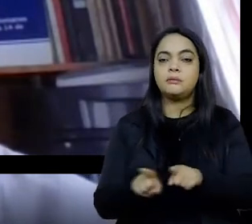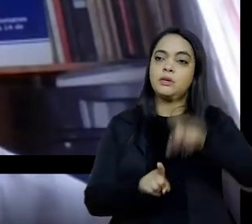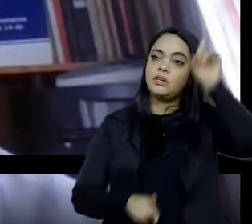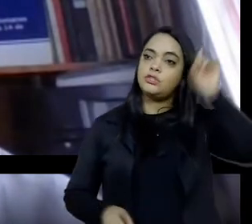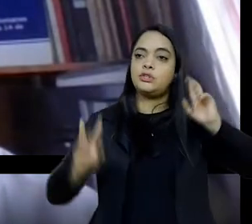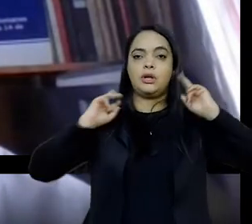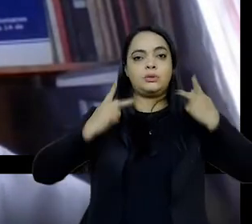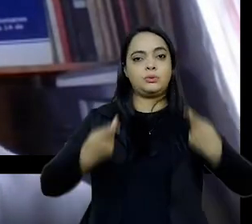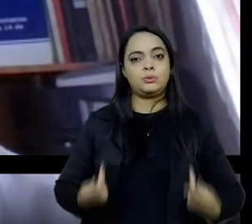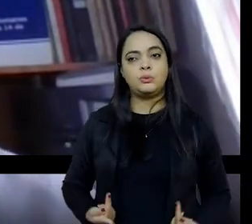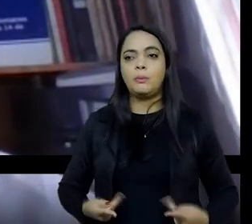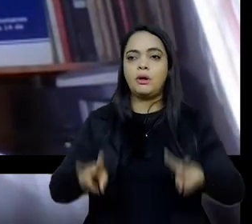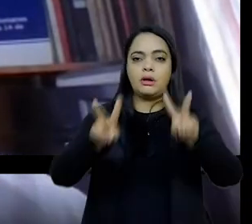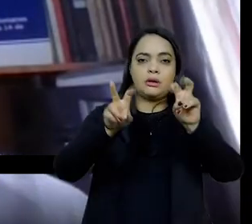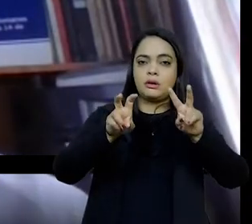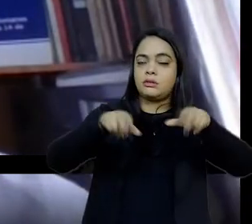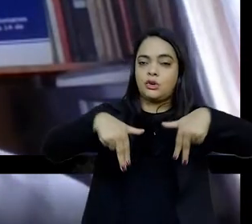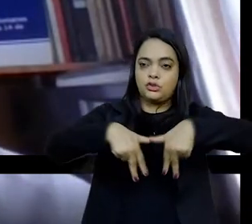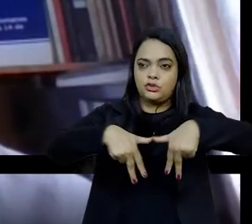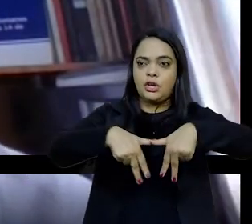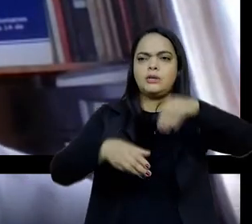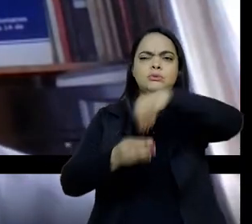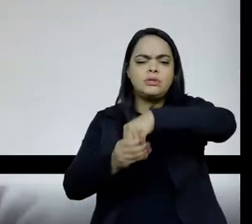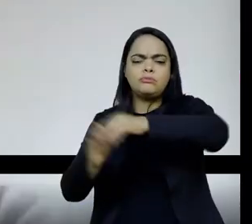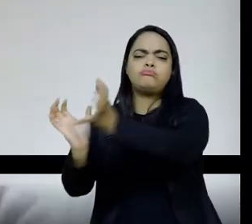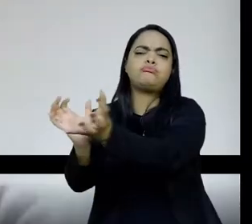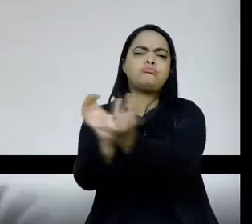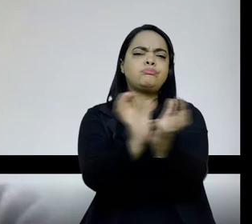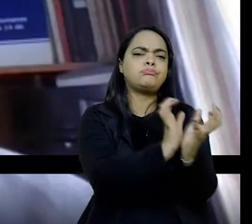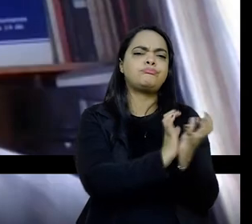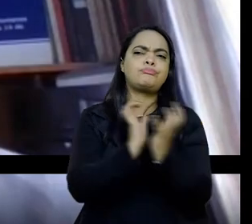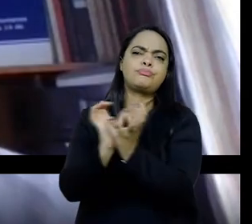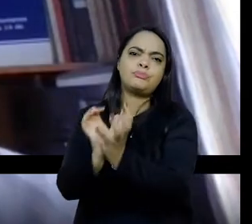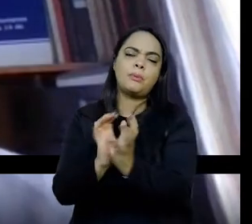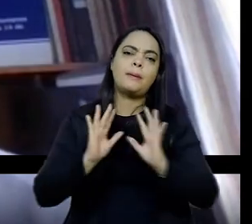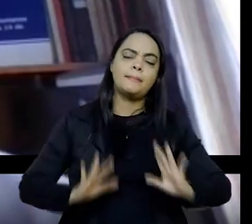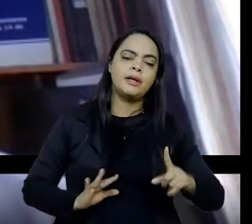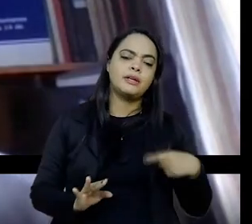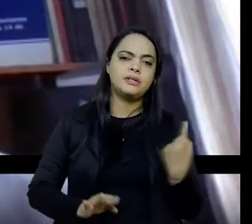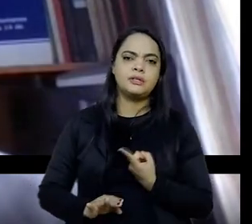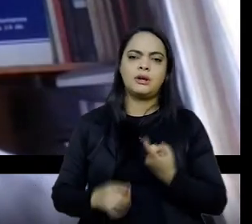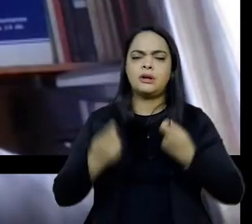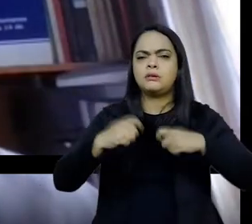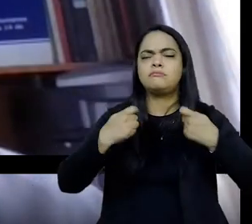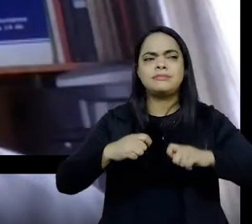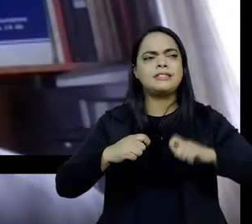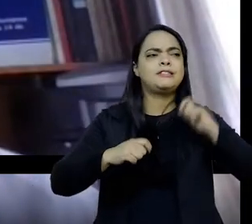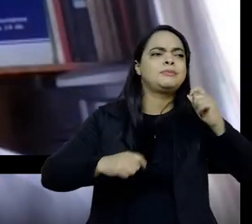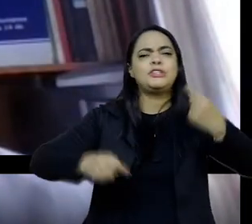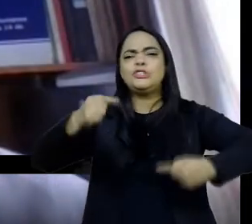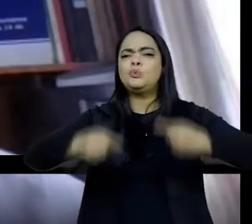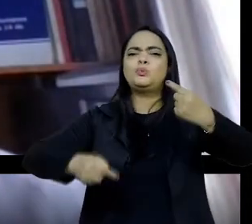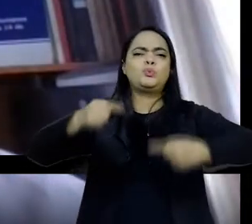questões de gênero, em todos esses grupos. mas acho que tem algumas coisas que a gente precisava ampliar a